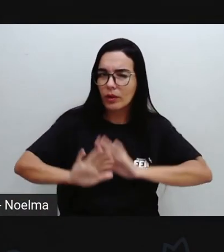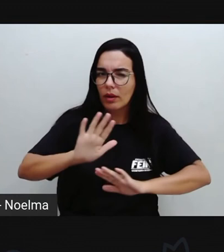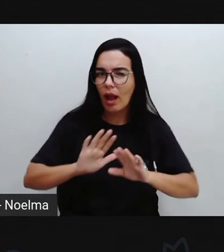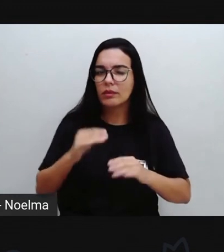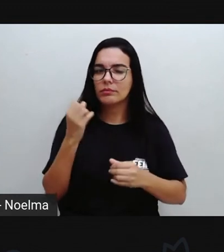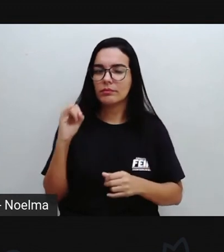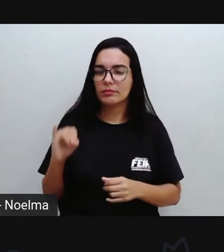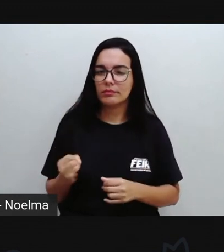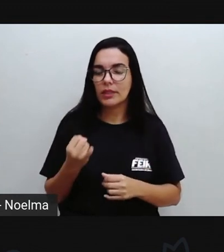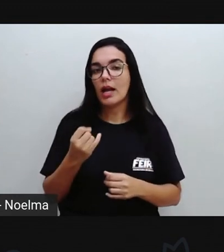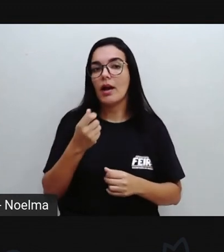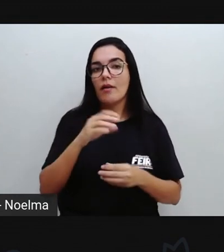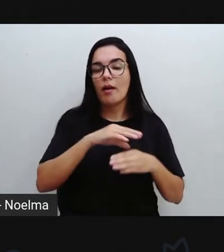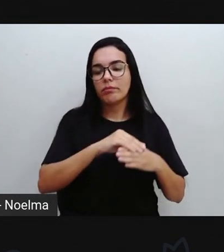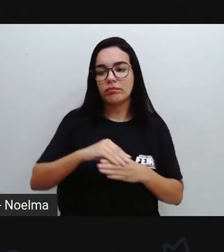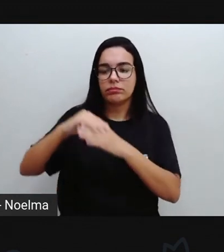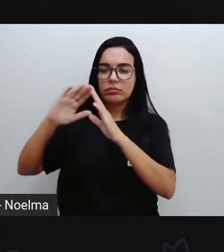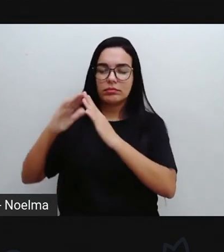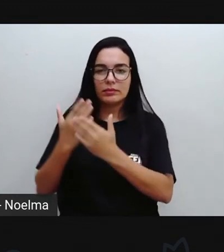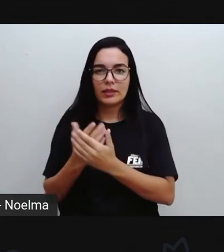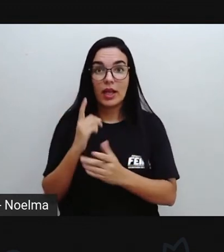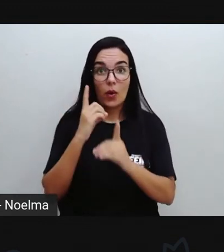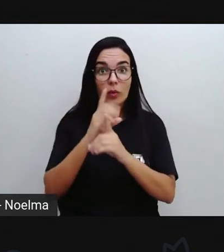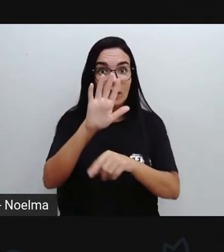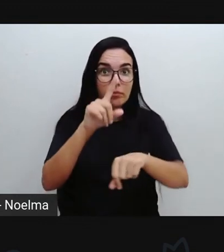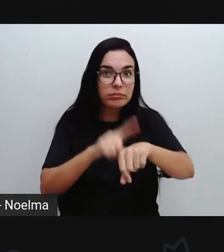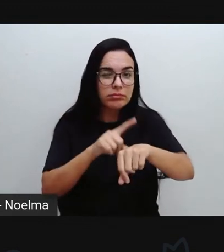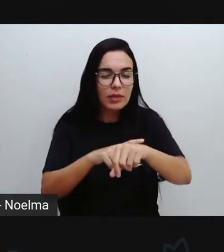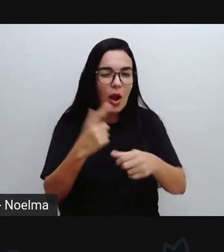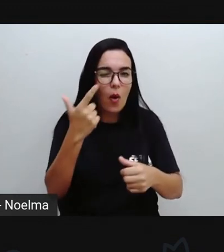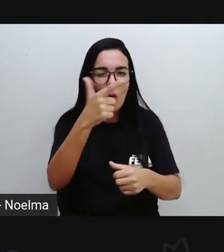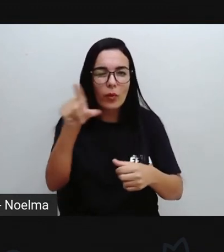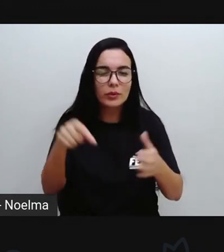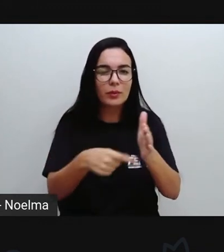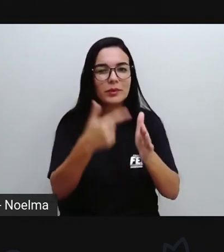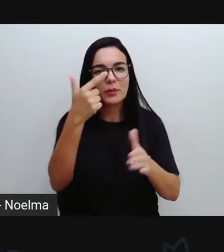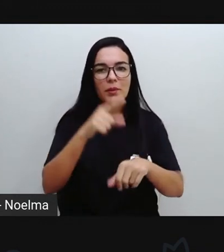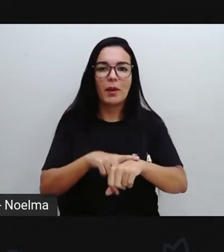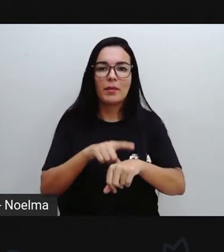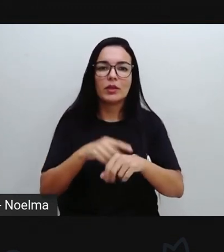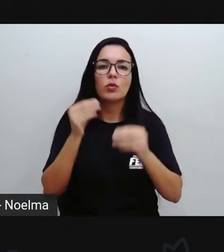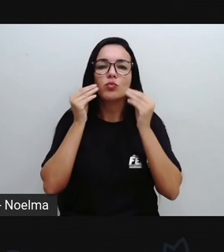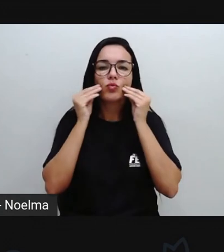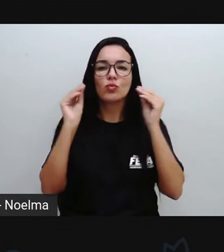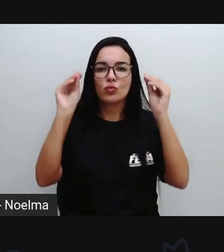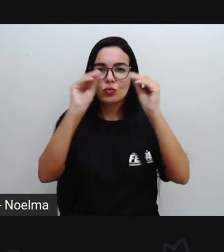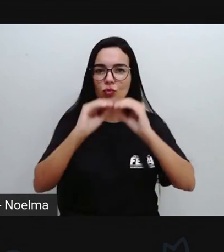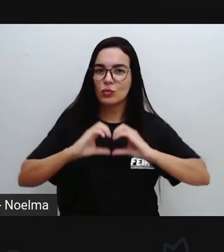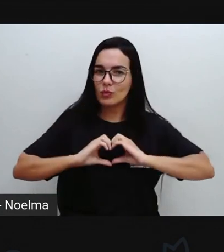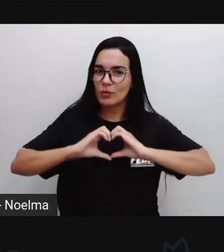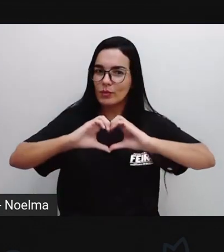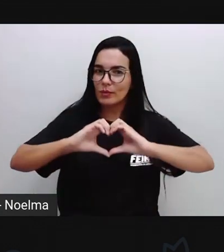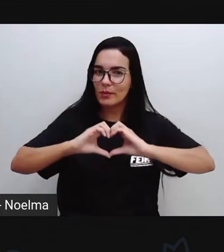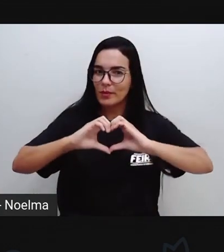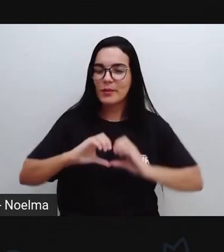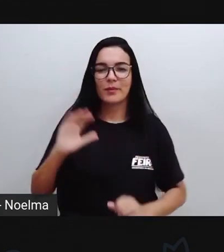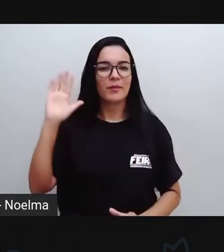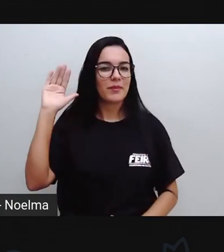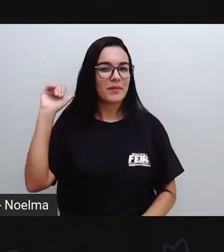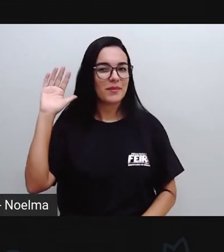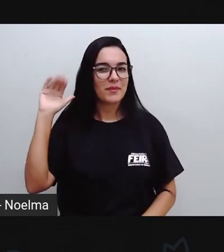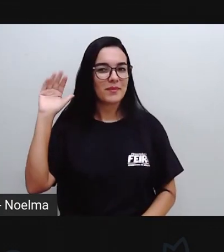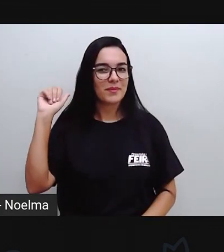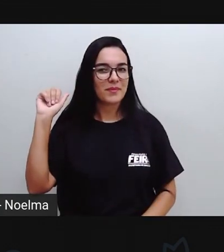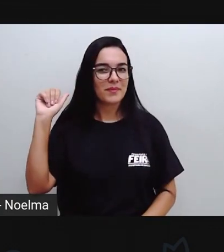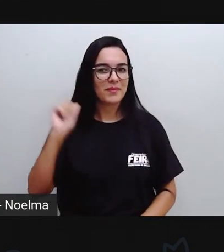com muito capricho. E a gente se encontra daqui a pouquinho no nosso segundo momento. Beijo no coração de cada um de vocês.